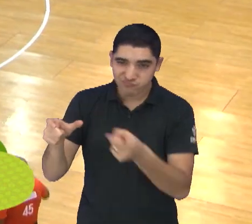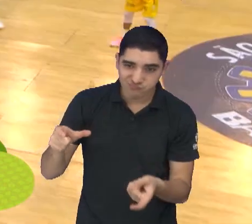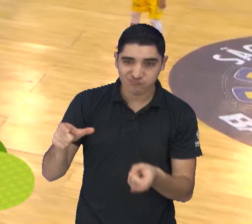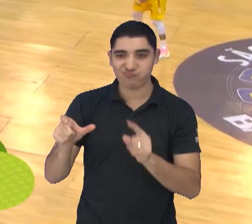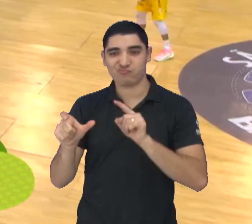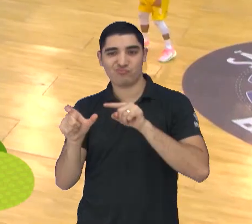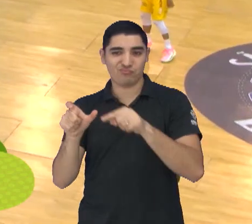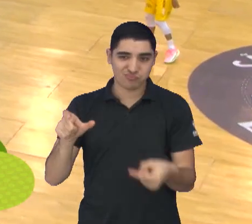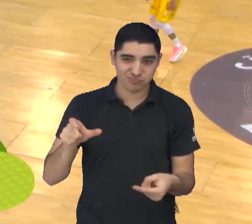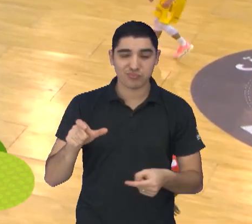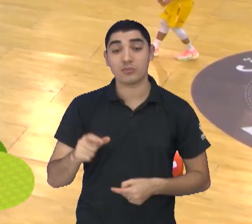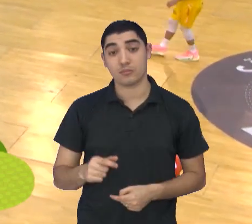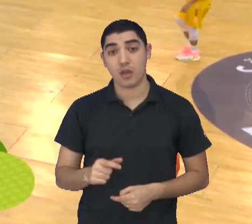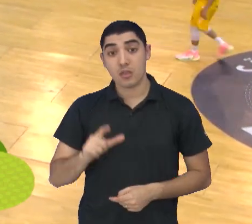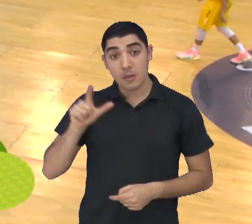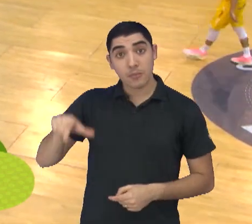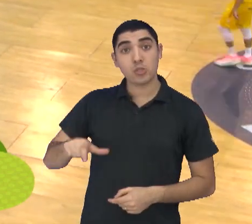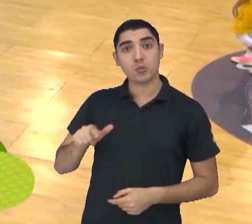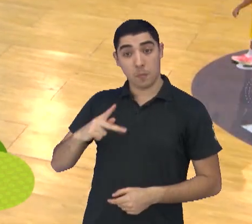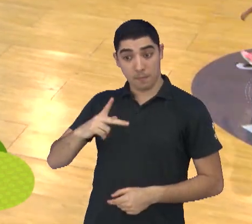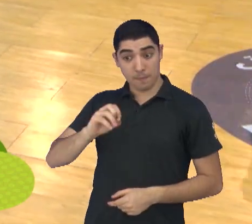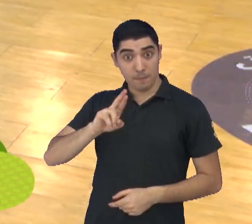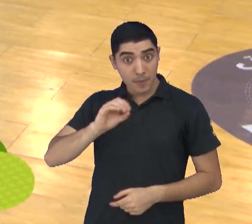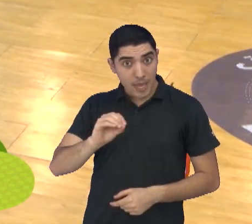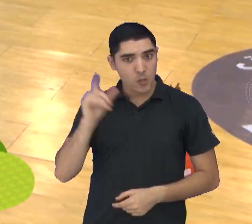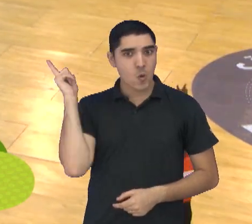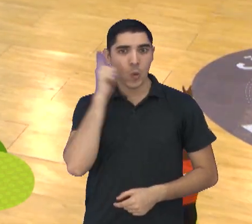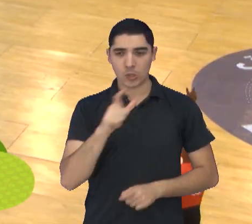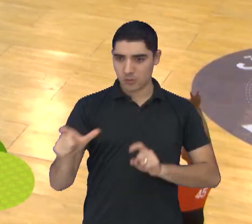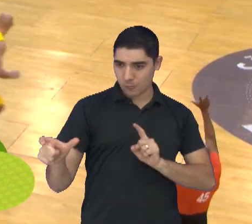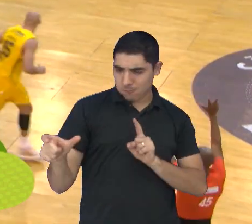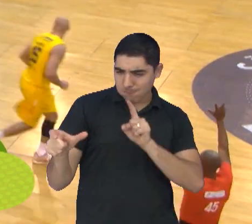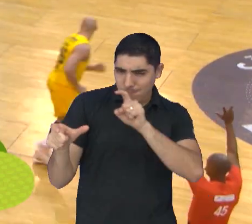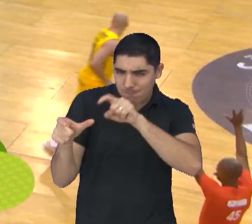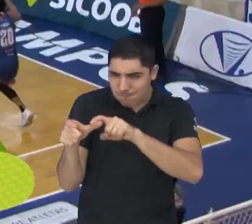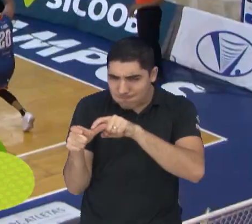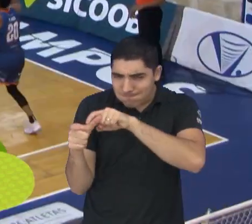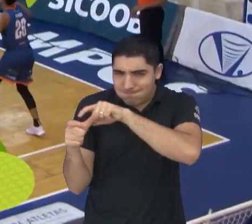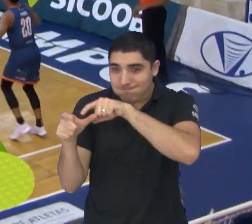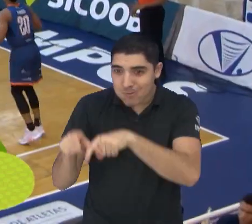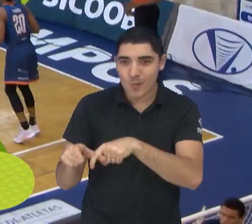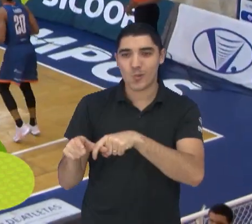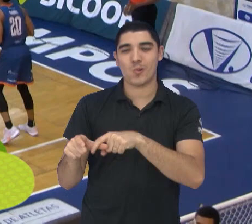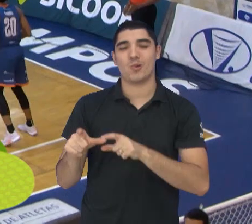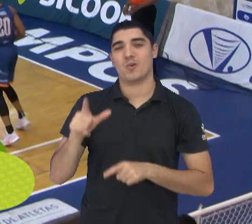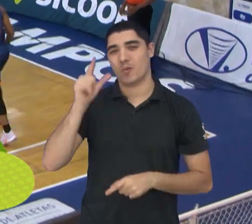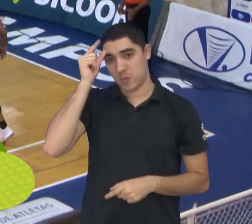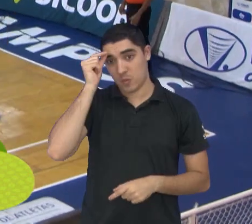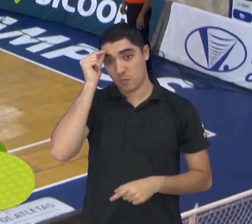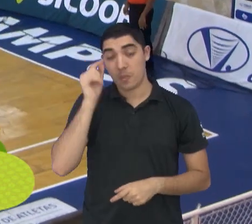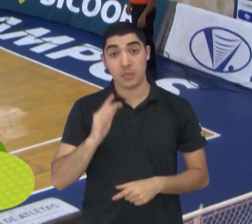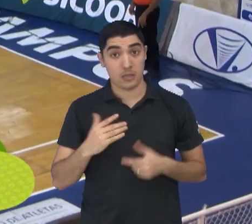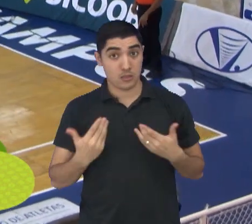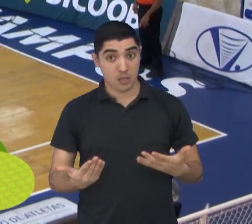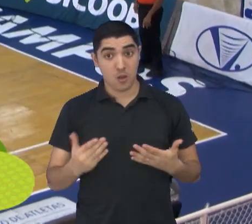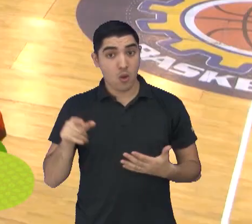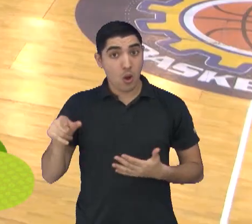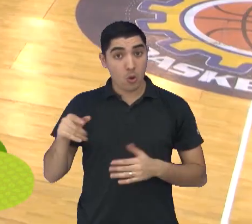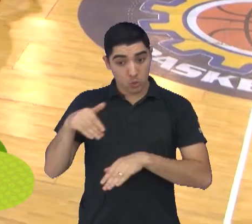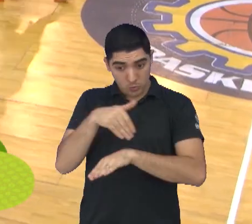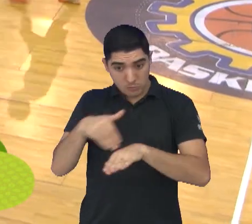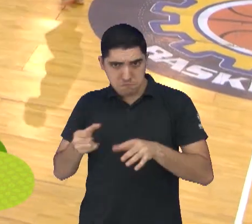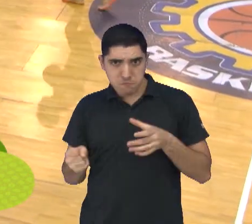Até que Chorio desencantou nessa bola chorada. A marcação defensiva melhorou.